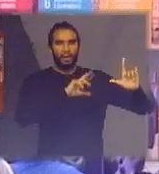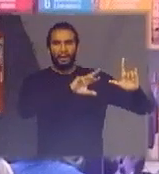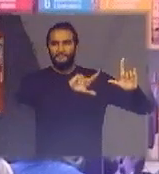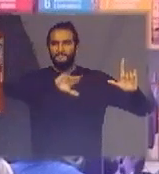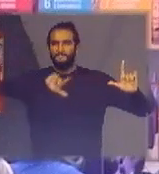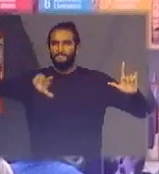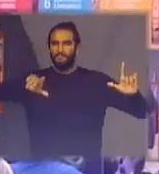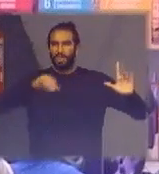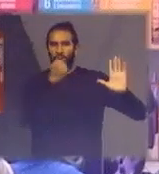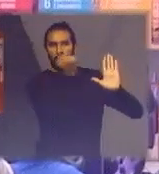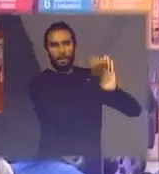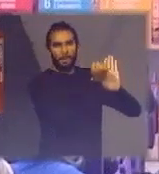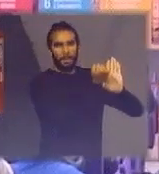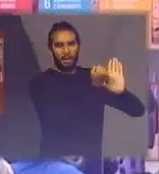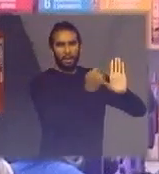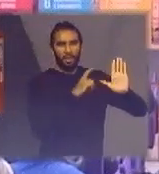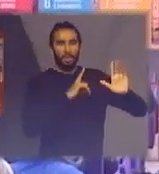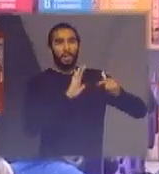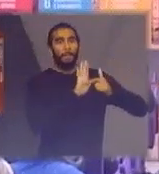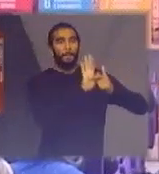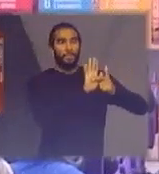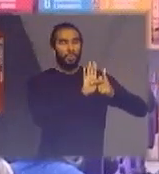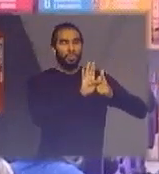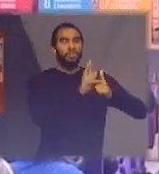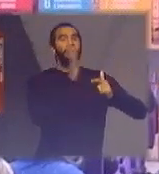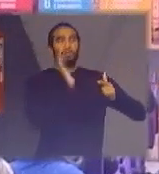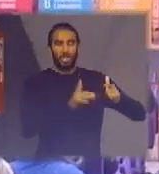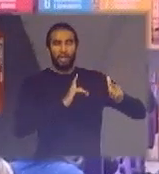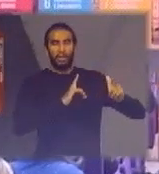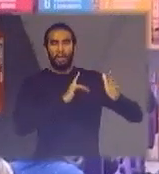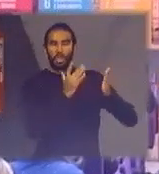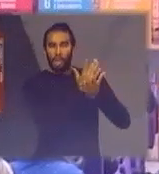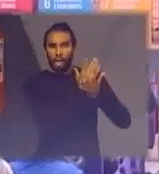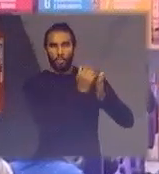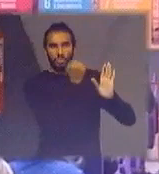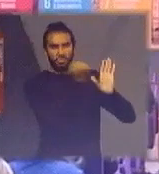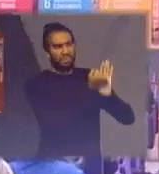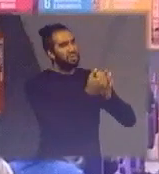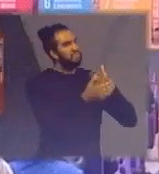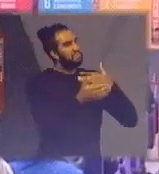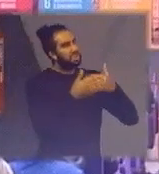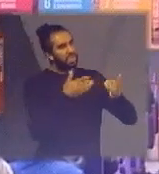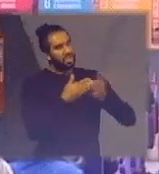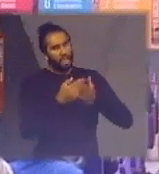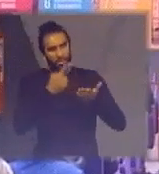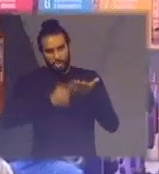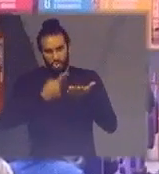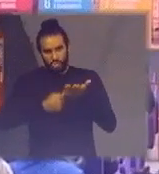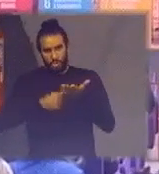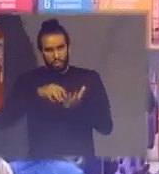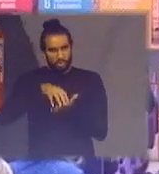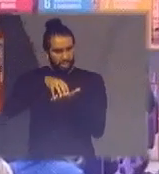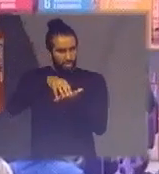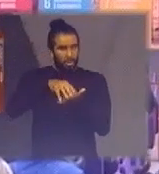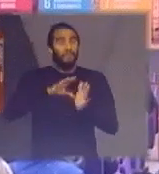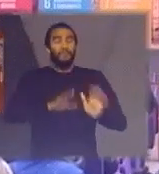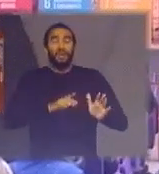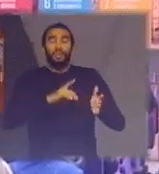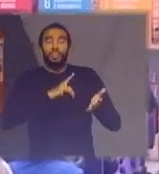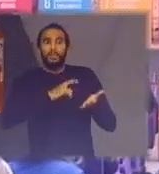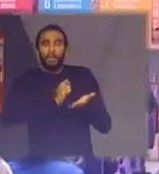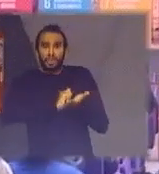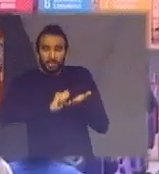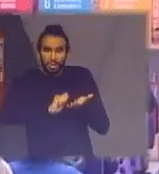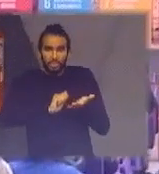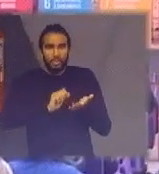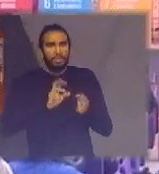quem são as empresas que realmente já estão fazendo independente do acordo setorial com a assinatura do acordo a gente